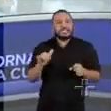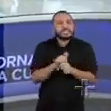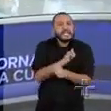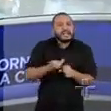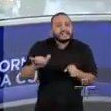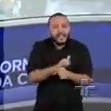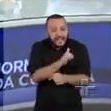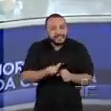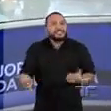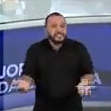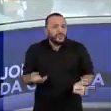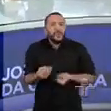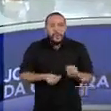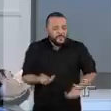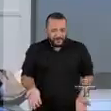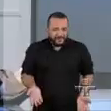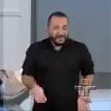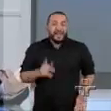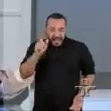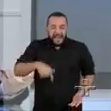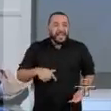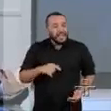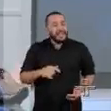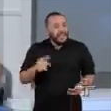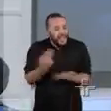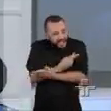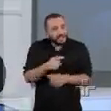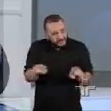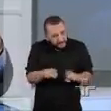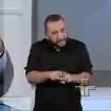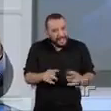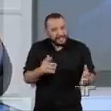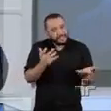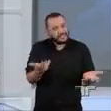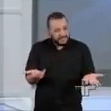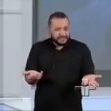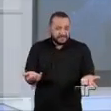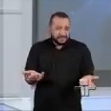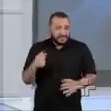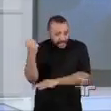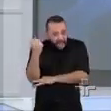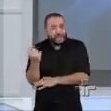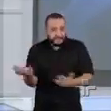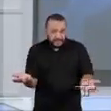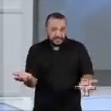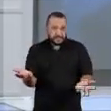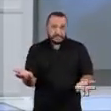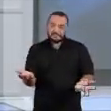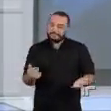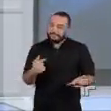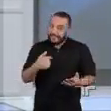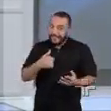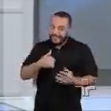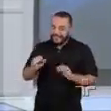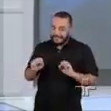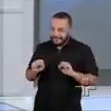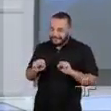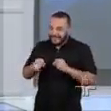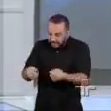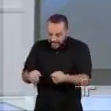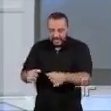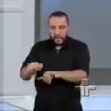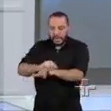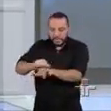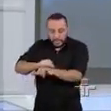desarmar a acusação. Seria tão grave quanto. Assim, não podemos, por fato de gente defender a causa da Lava Jato, a gente